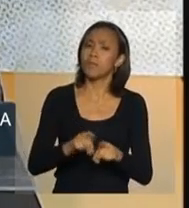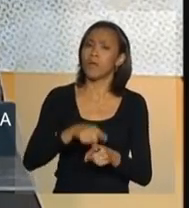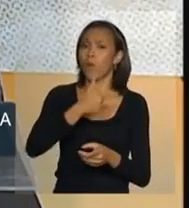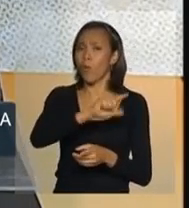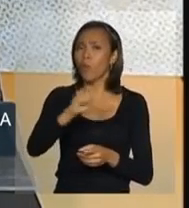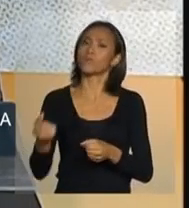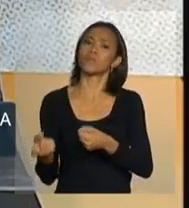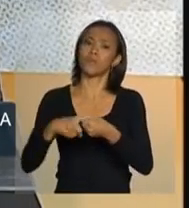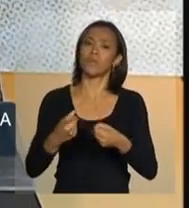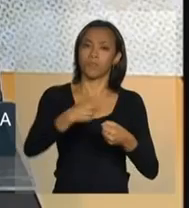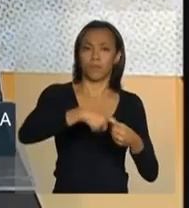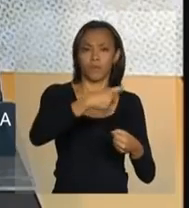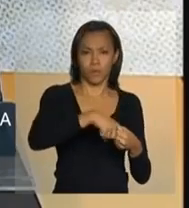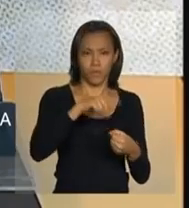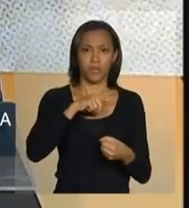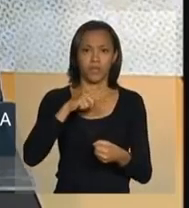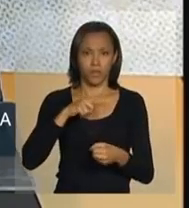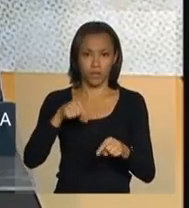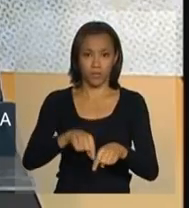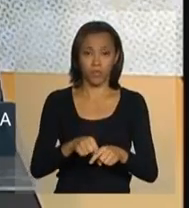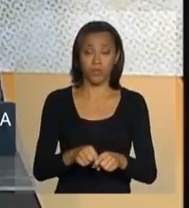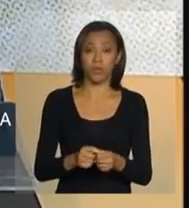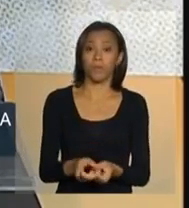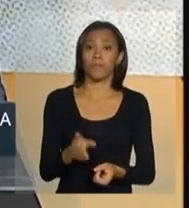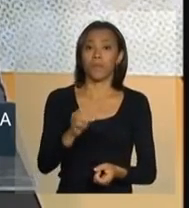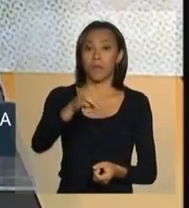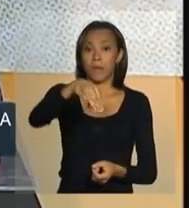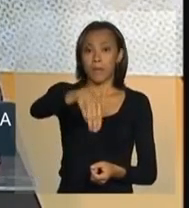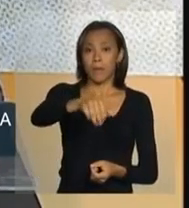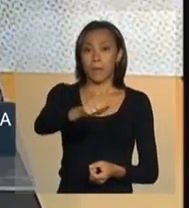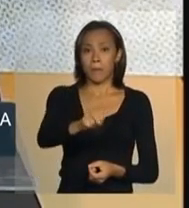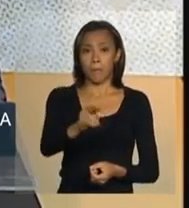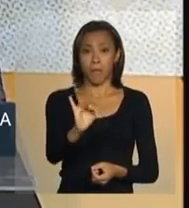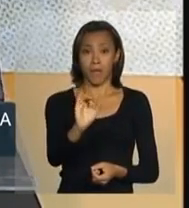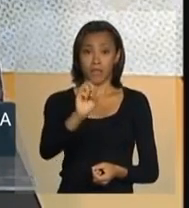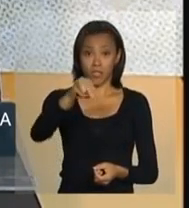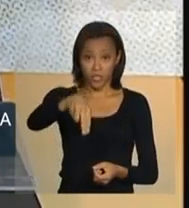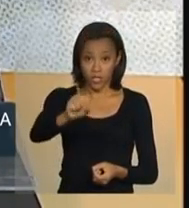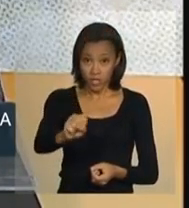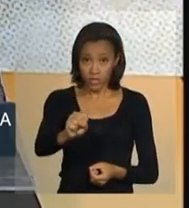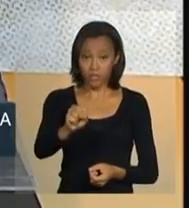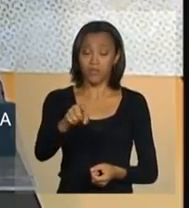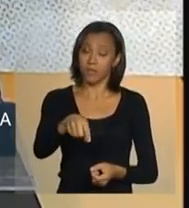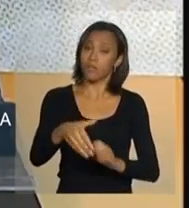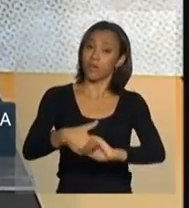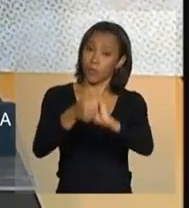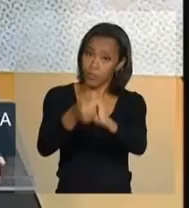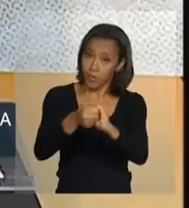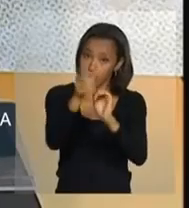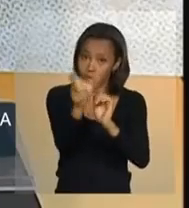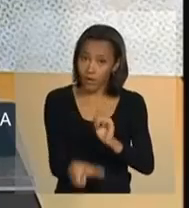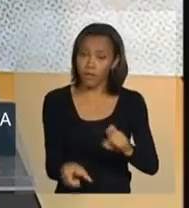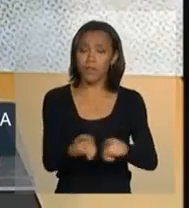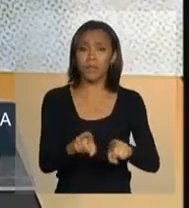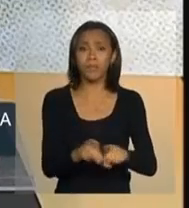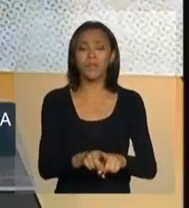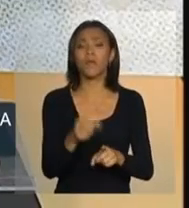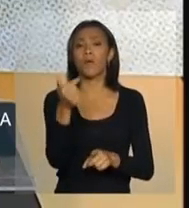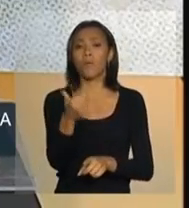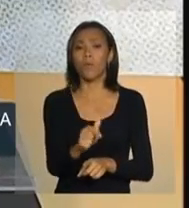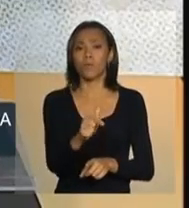o Ronaldo Martins do Instituto Pedala Brasil, cumprimentar também dirigentes de